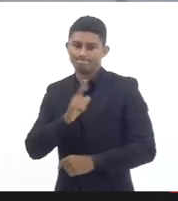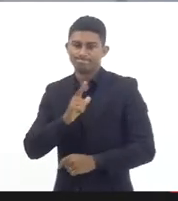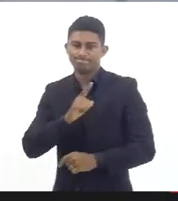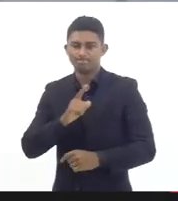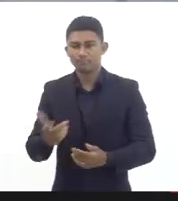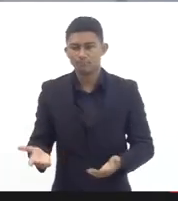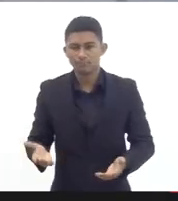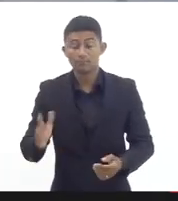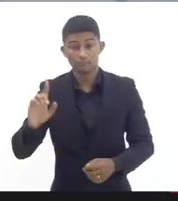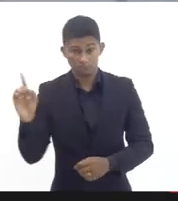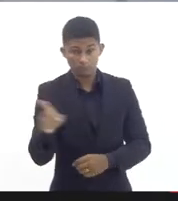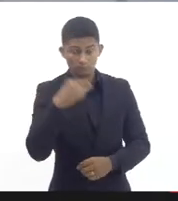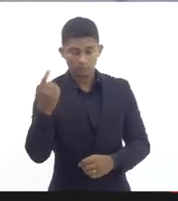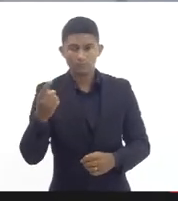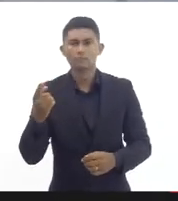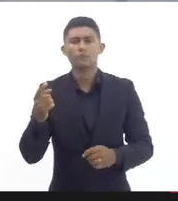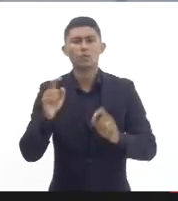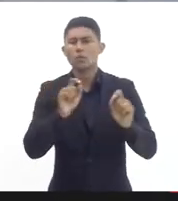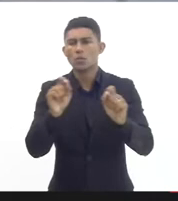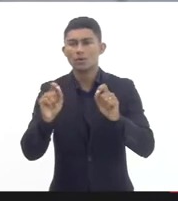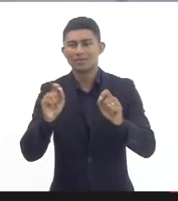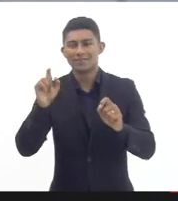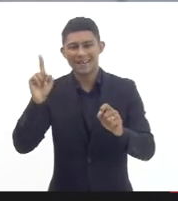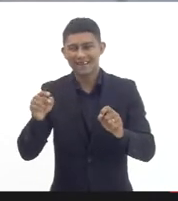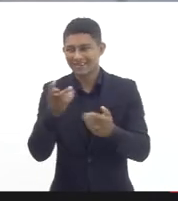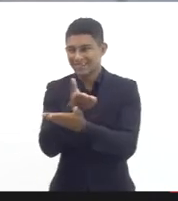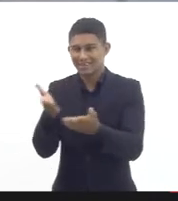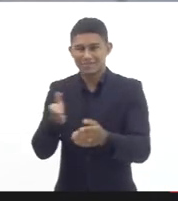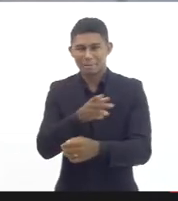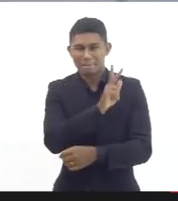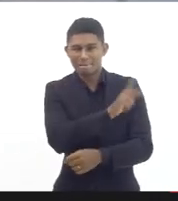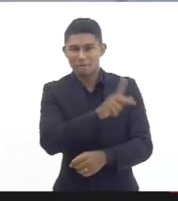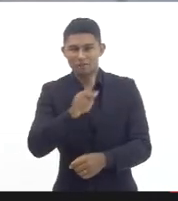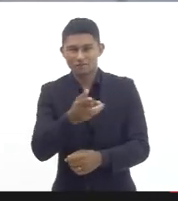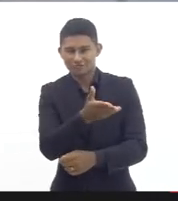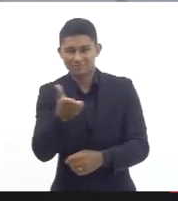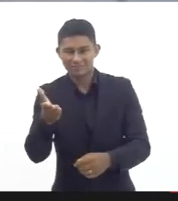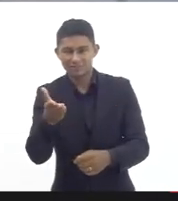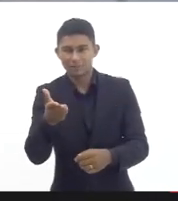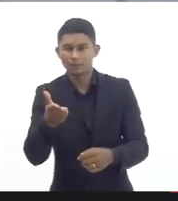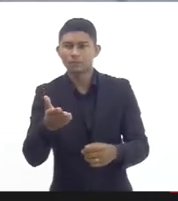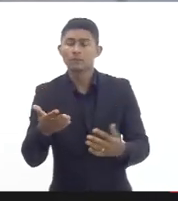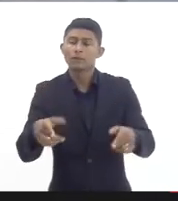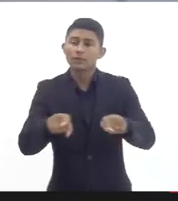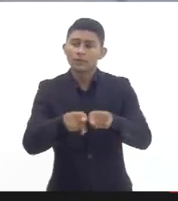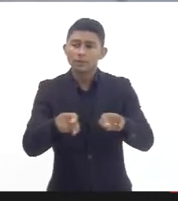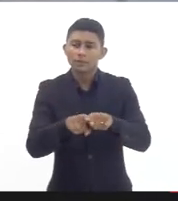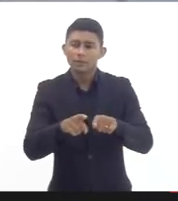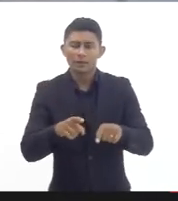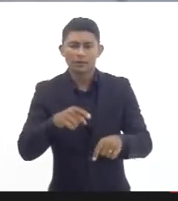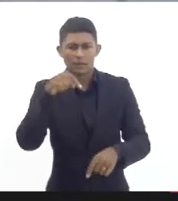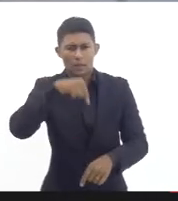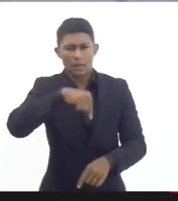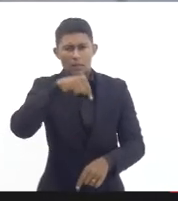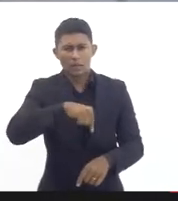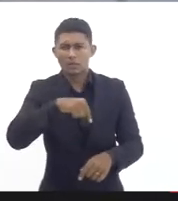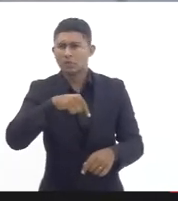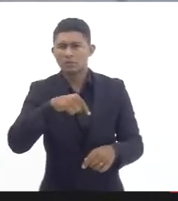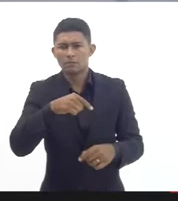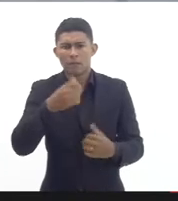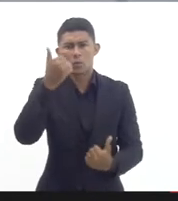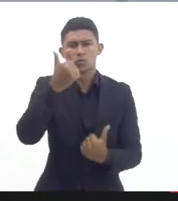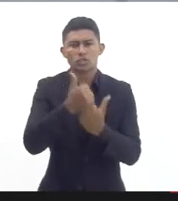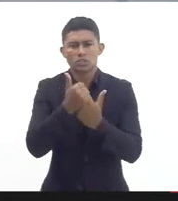resolvemos a questão da progressão dos professores o quadramento de formação hoje a gente não tem mais nenhum partido auxílio de